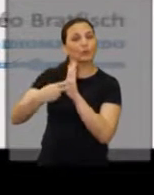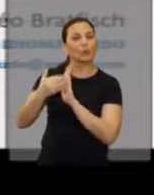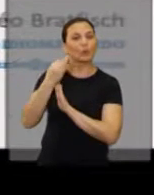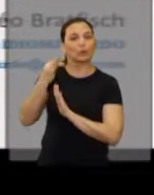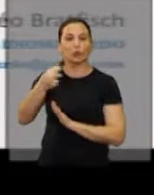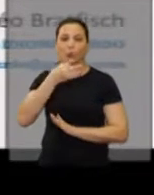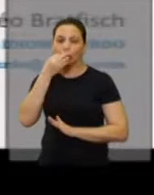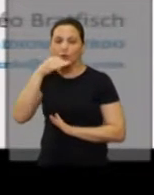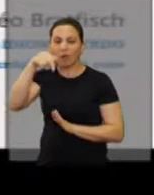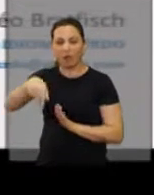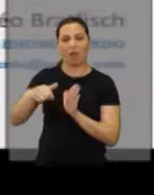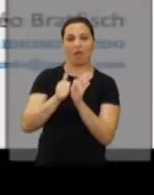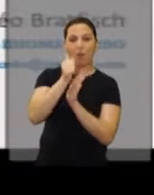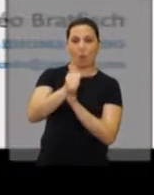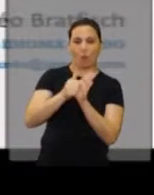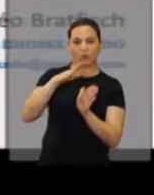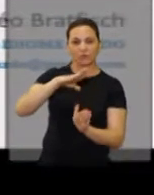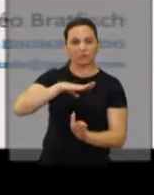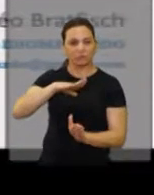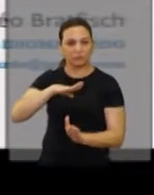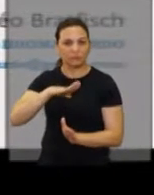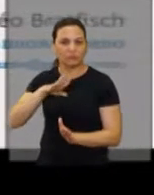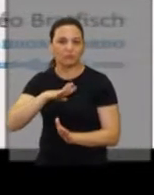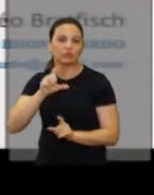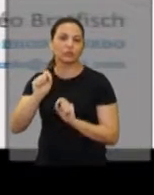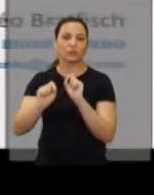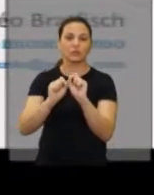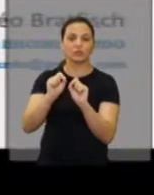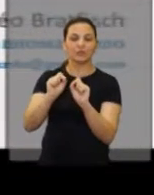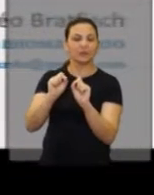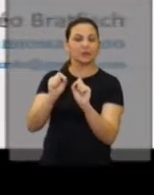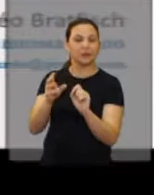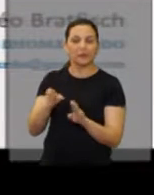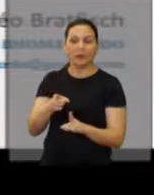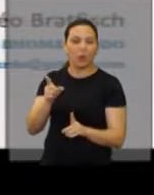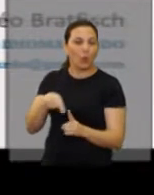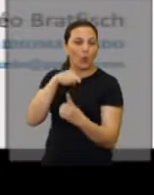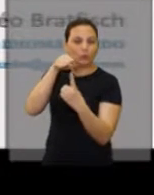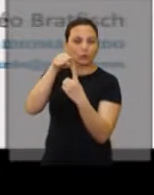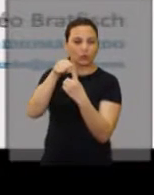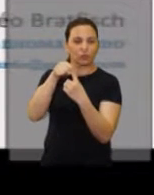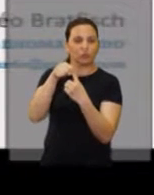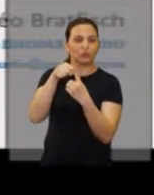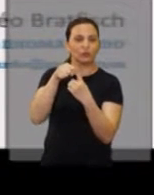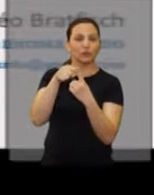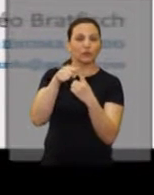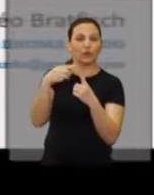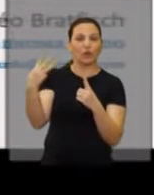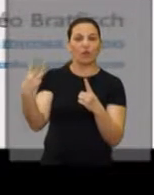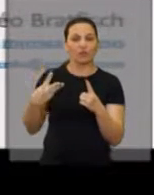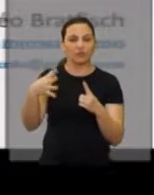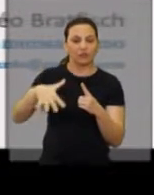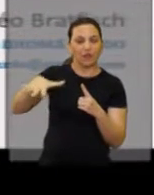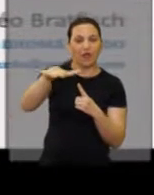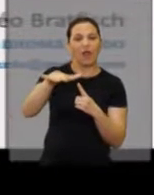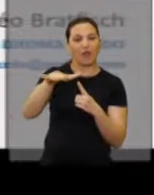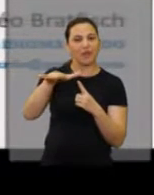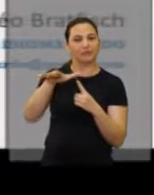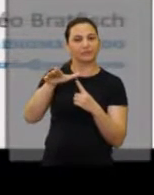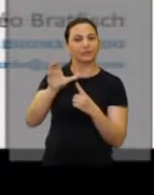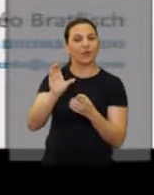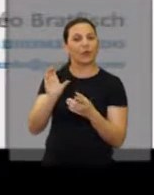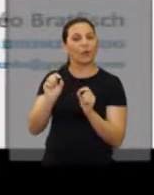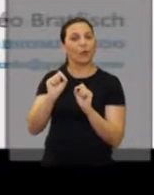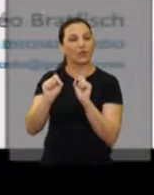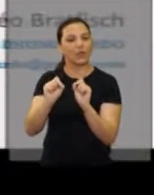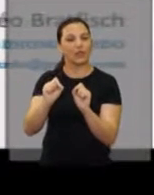nós estamos propondo para Araraquara, que busca a filantropia de excelência no terceiro setor. O investimento